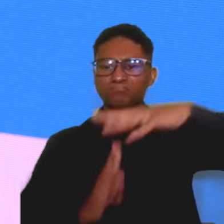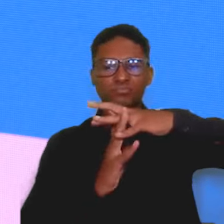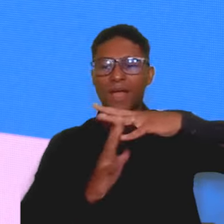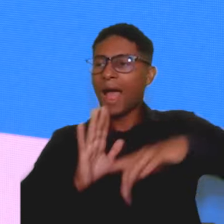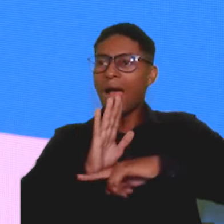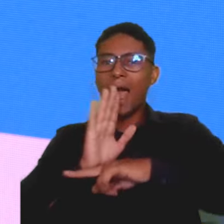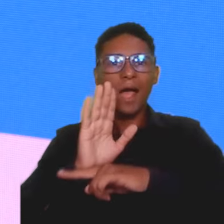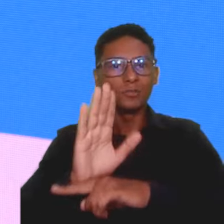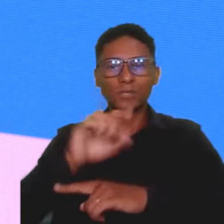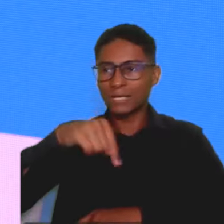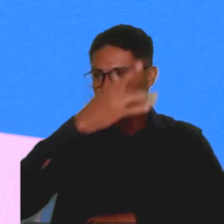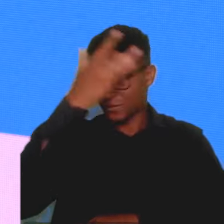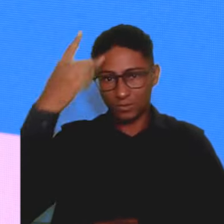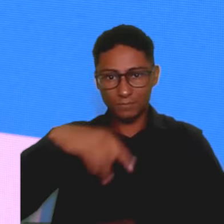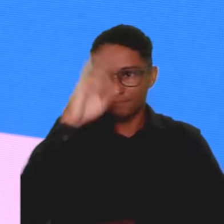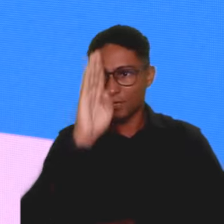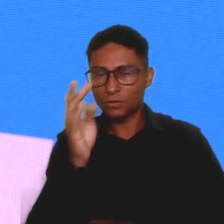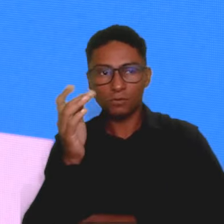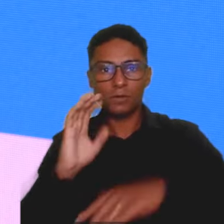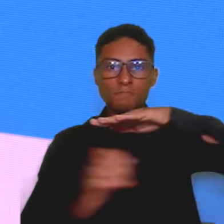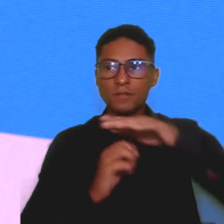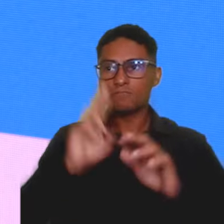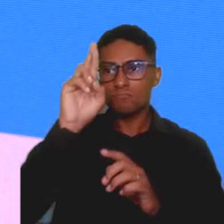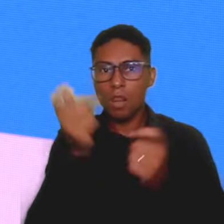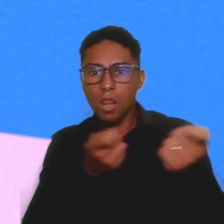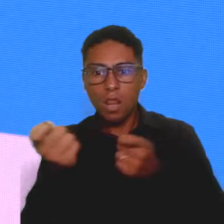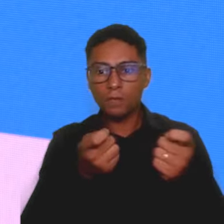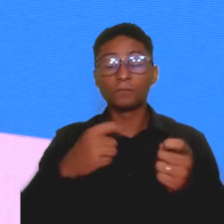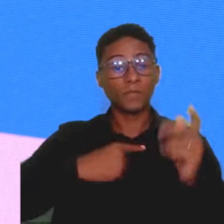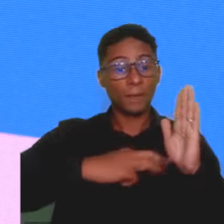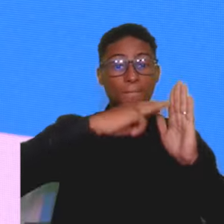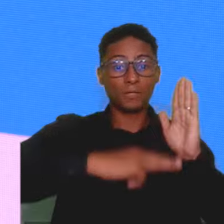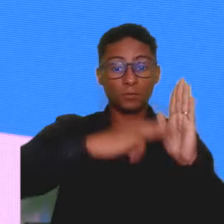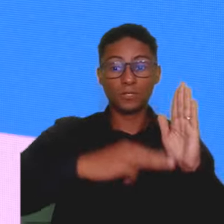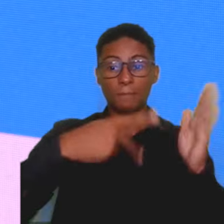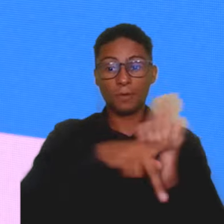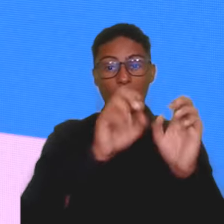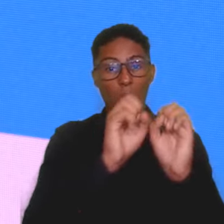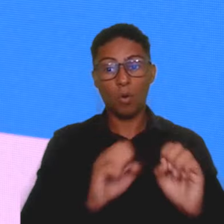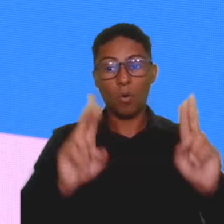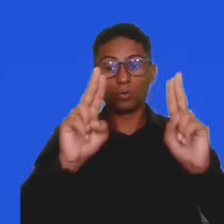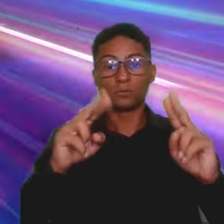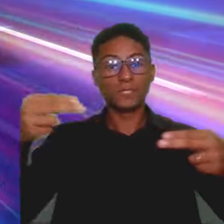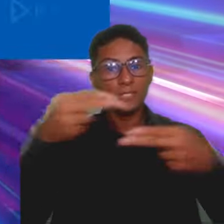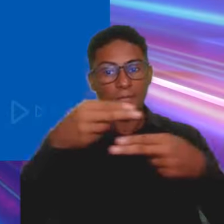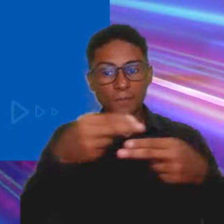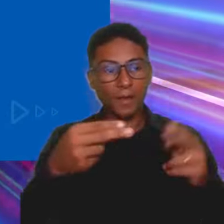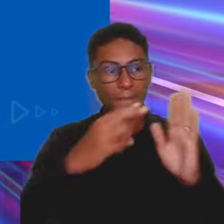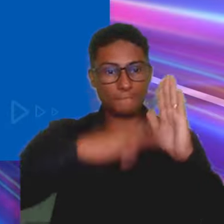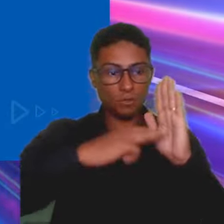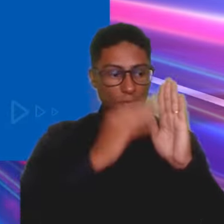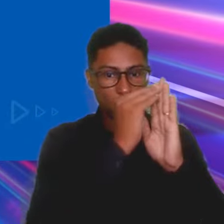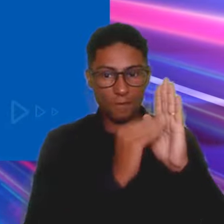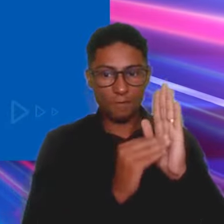empreendedores do Brasil, com metodologia da Organização das Nações Unidas e aplicado no Brasil exclusivamente pelo Sebrae. As